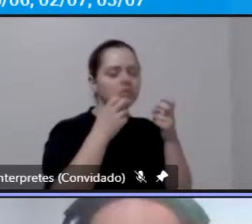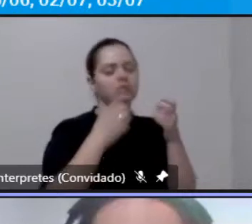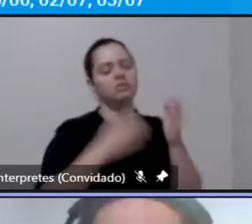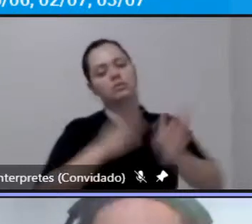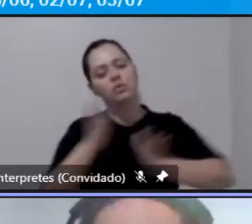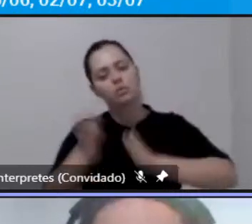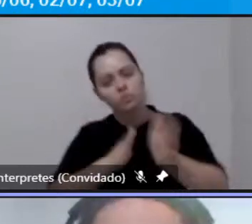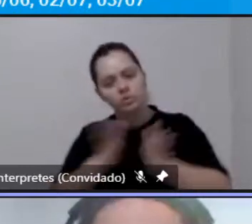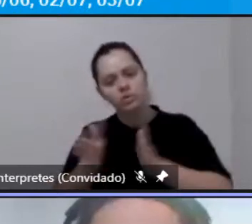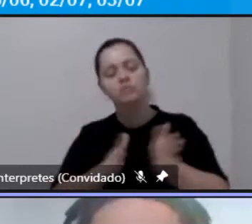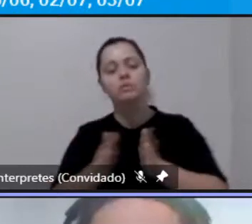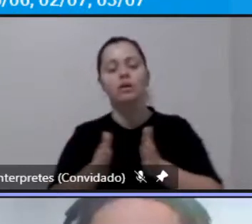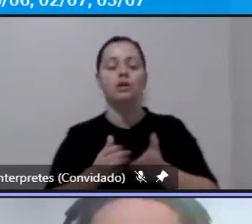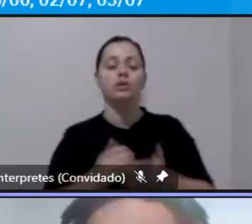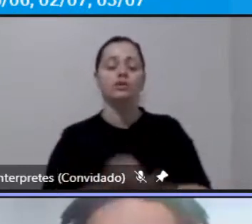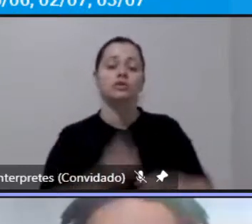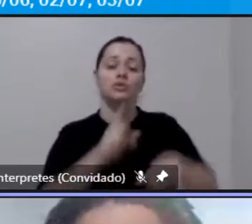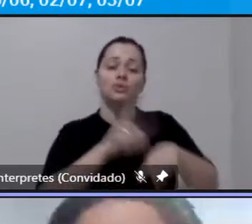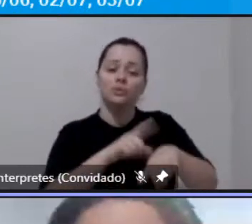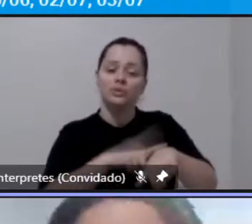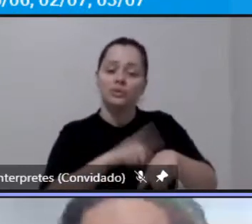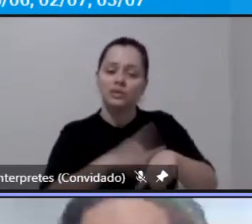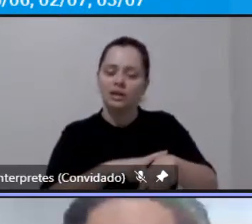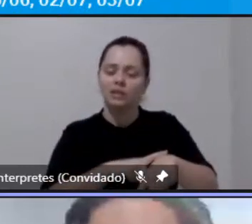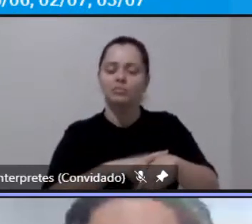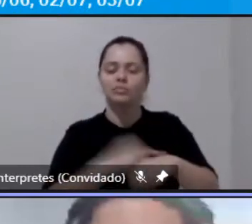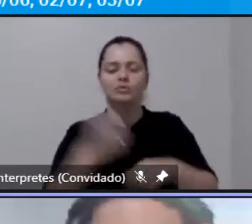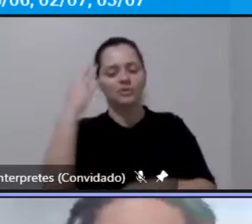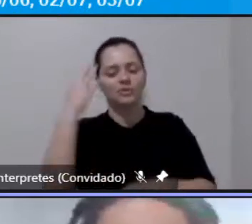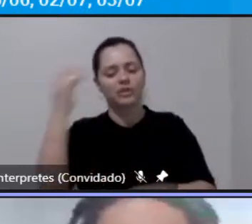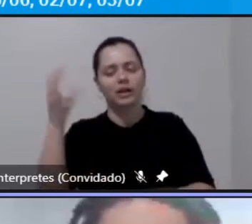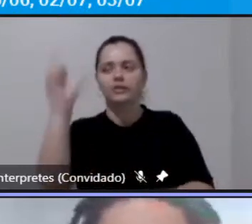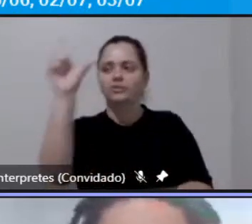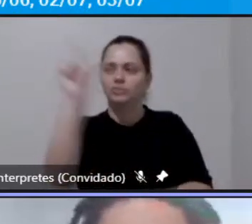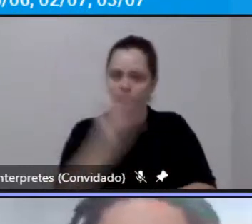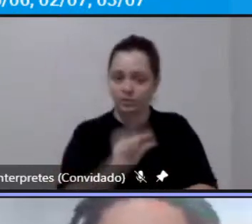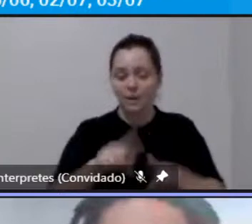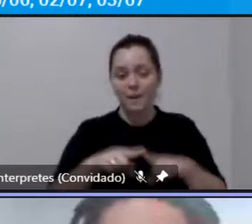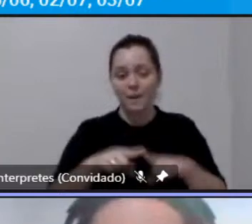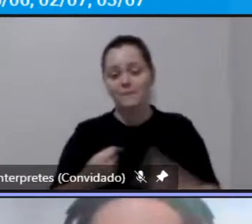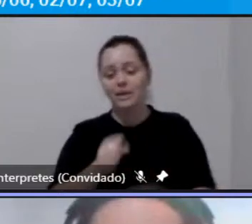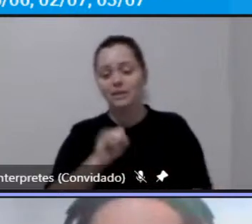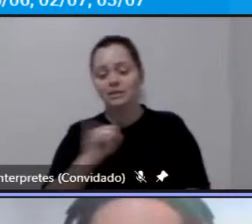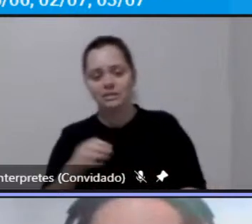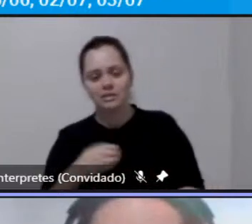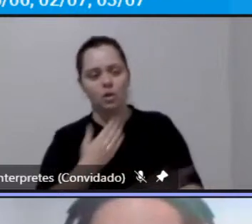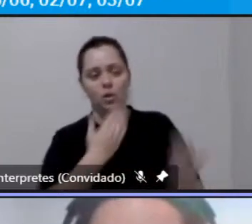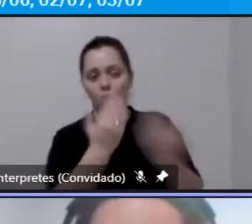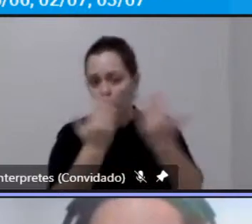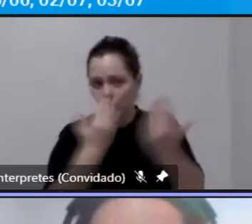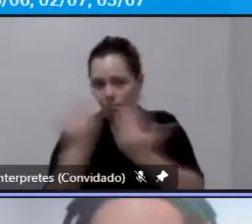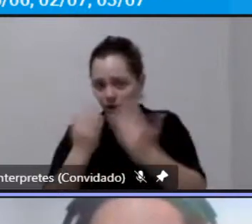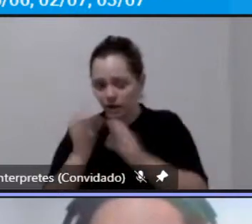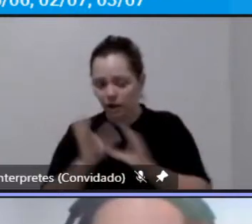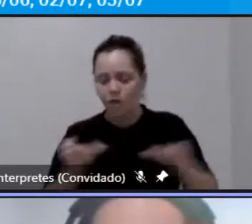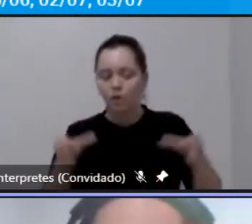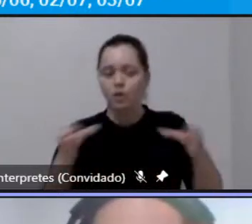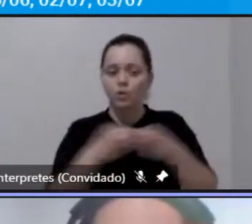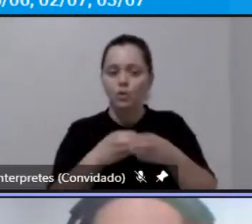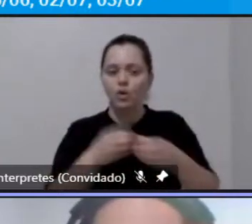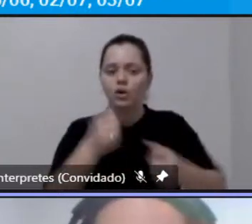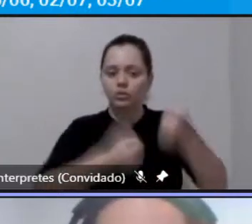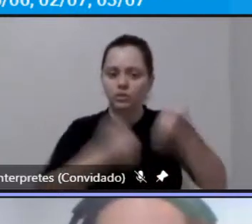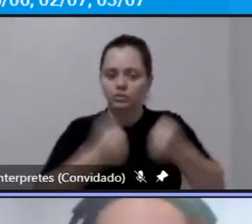transportes o tempo de viagem é bem mais curto mas se a gente for comparar o transporte coletivo com o fretado